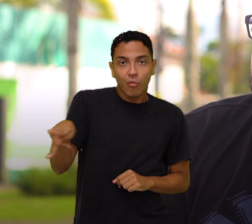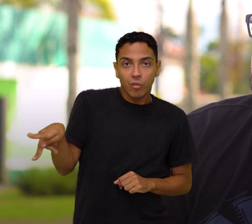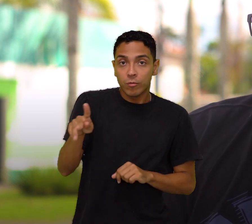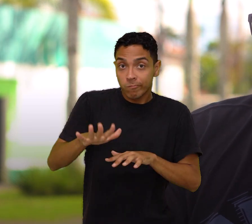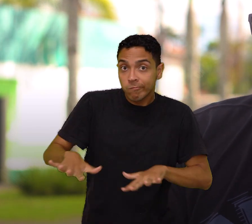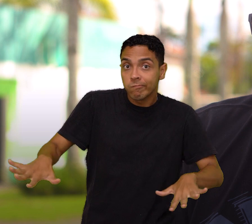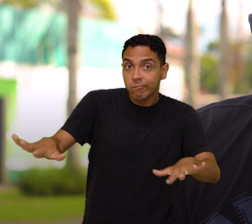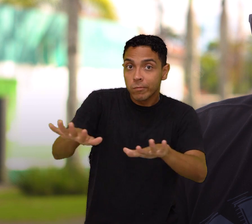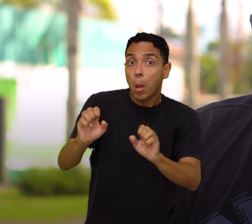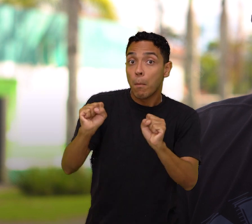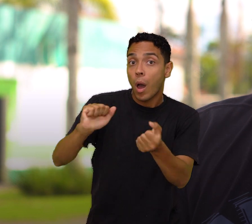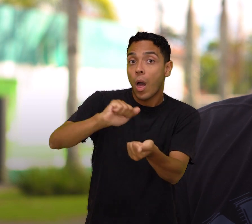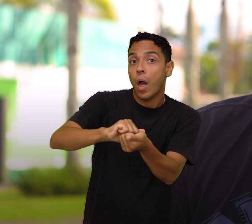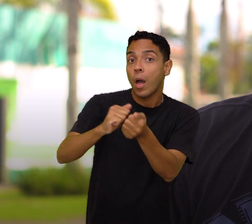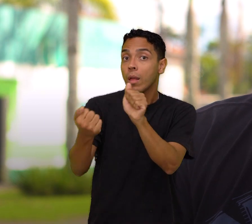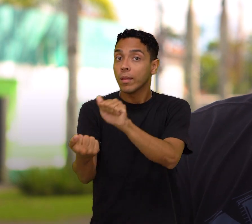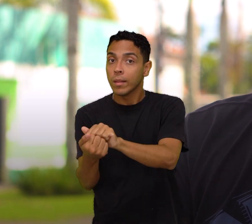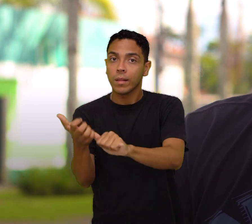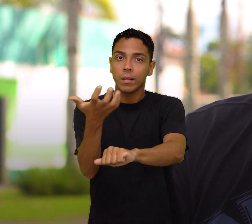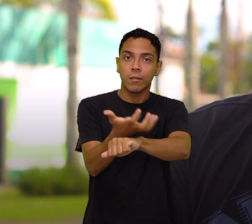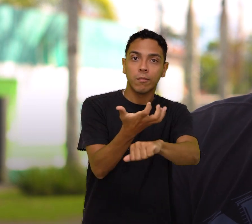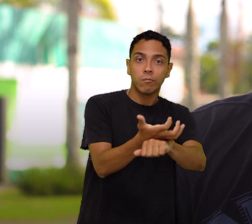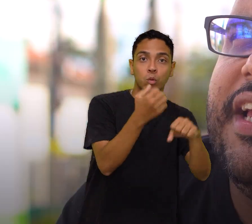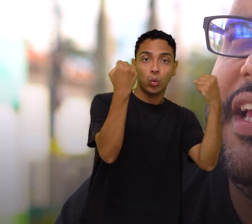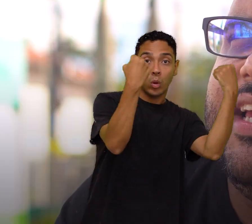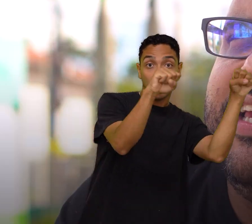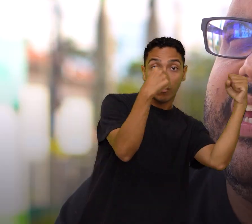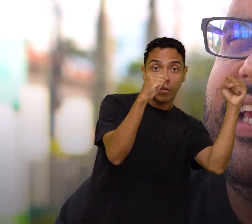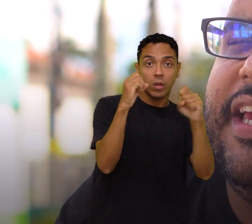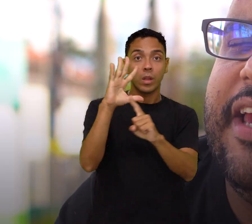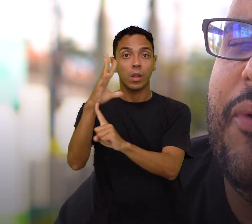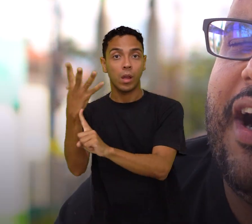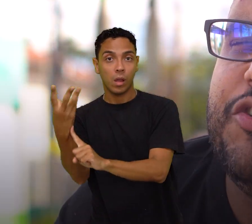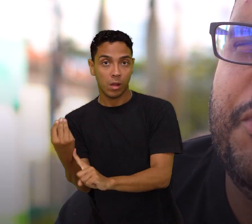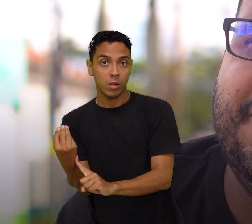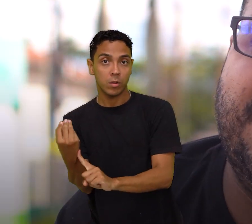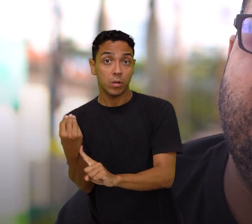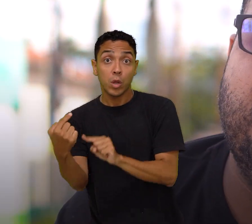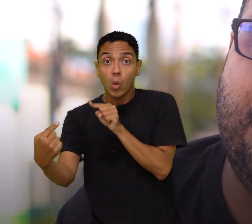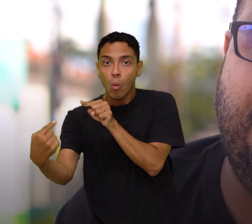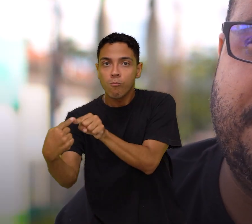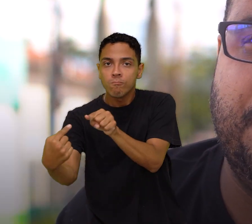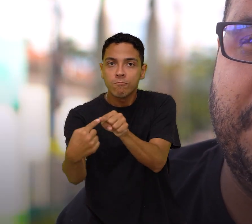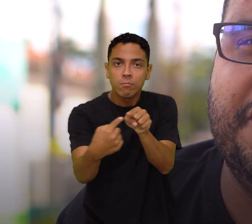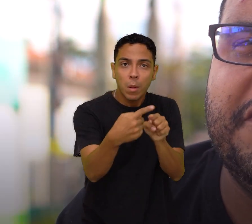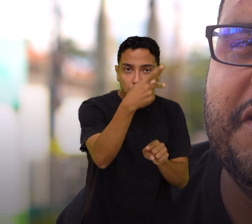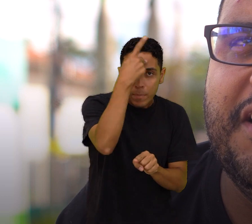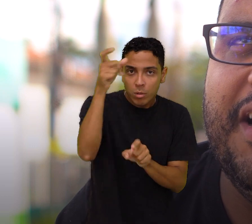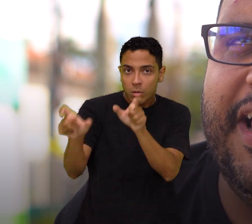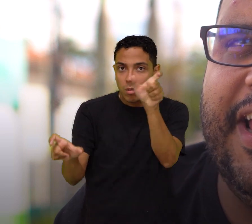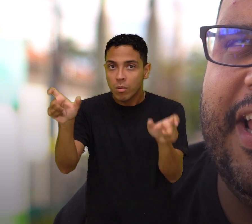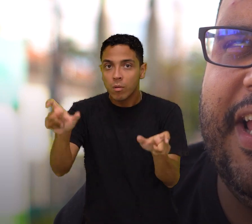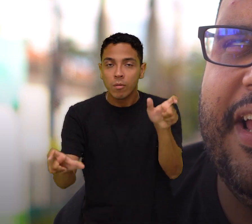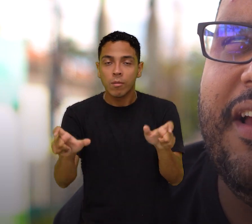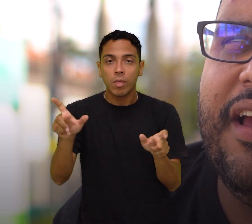essa temática. E eu acho, por exemplo, os professores